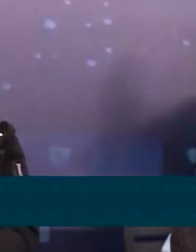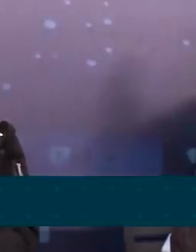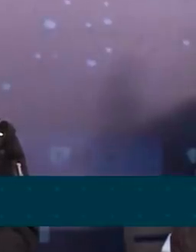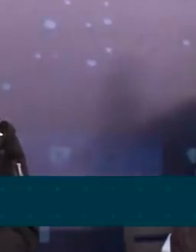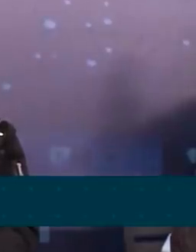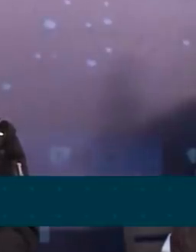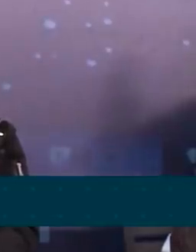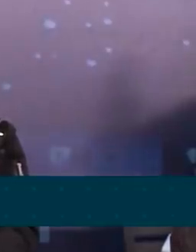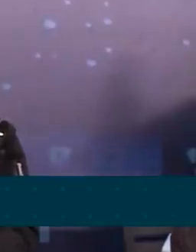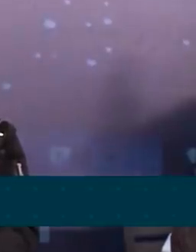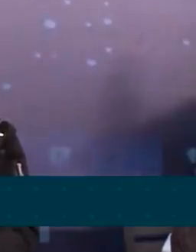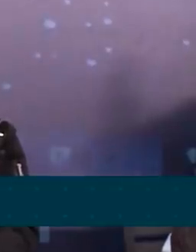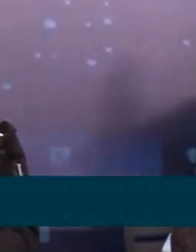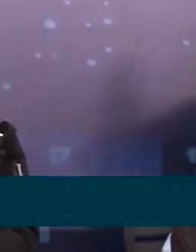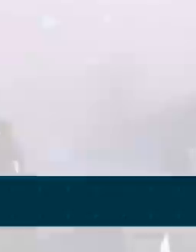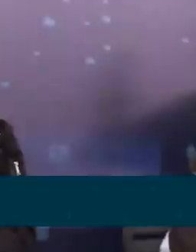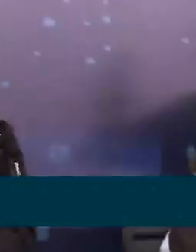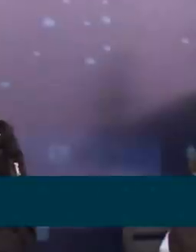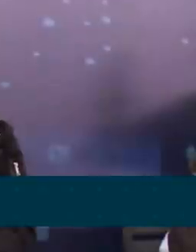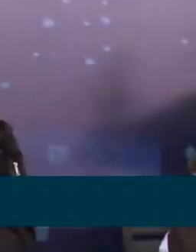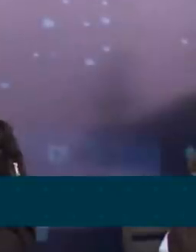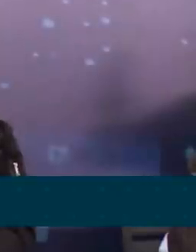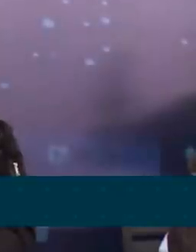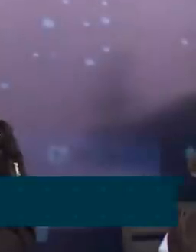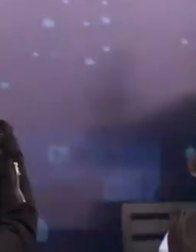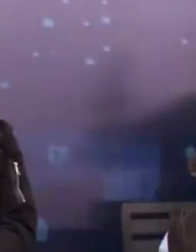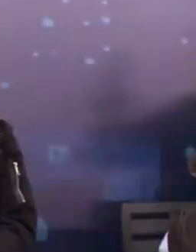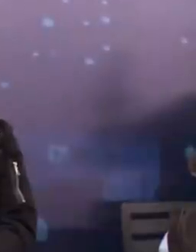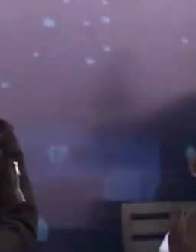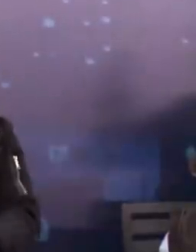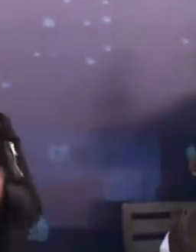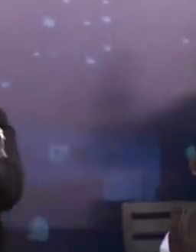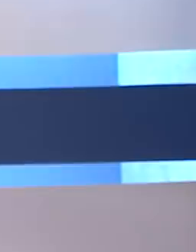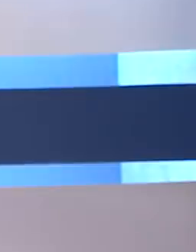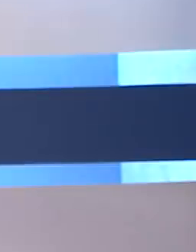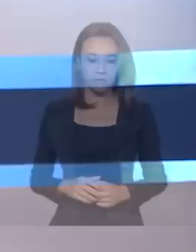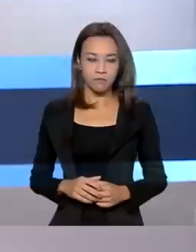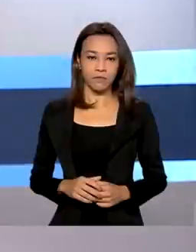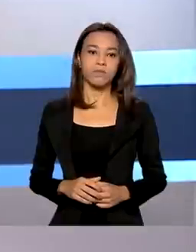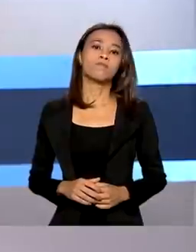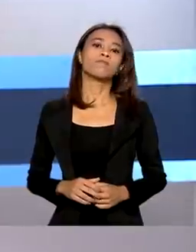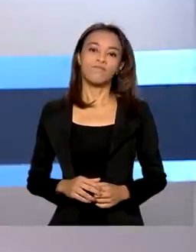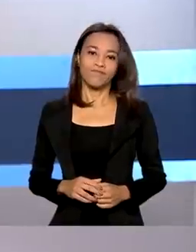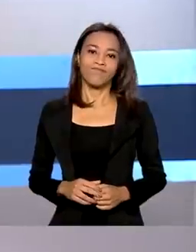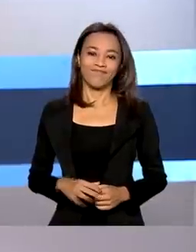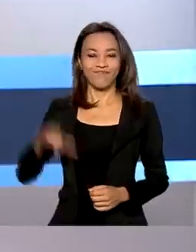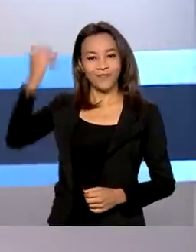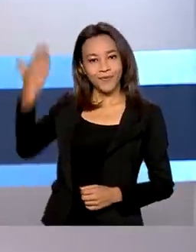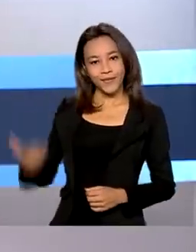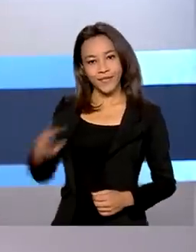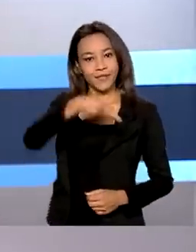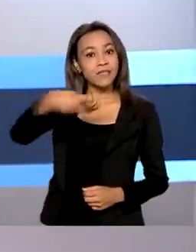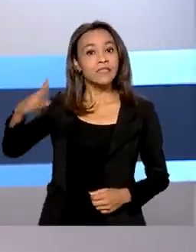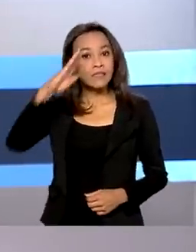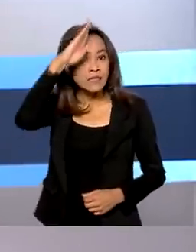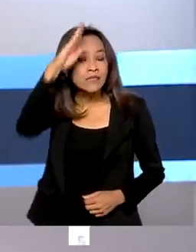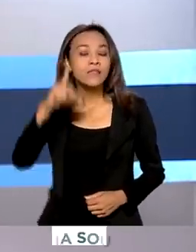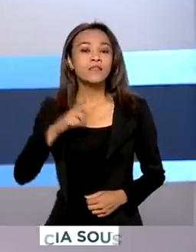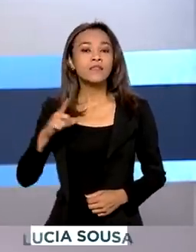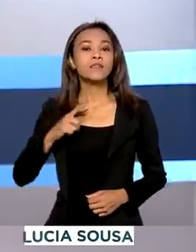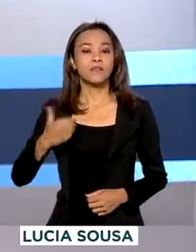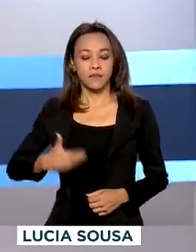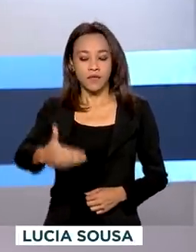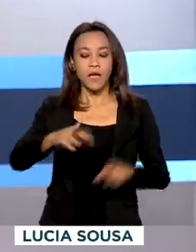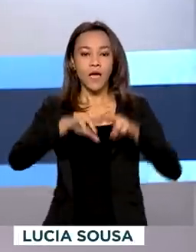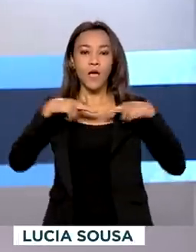for o partido do prefeito. O meu partido é o Brasil. E o presidente Jair Bolsonaro se reuniu com o